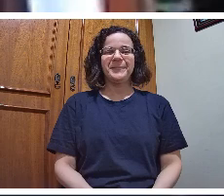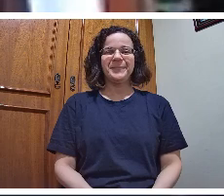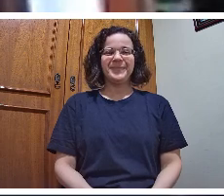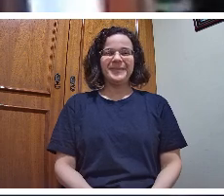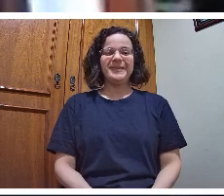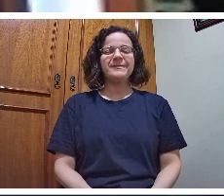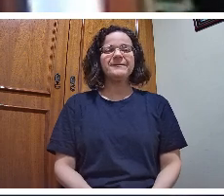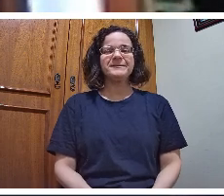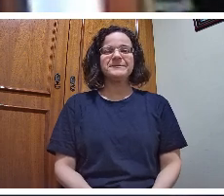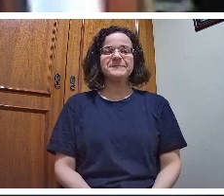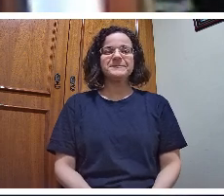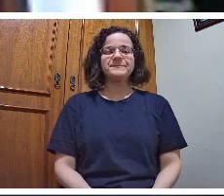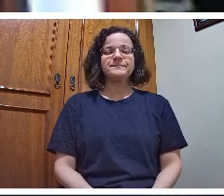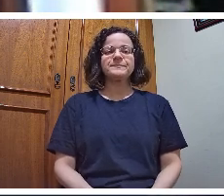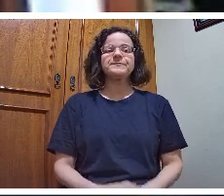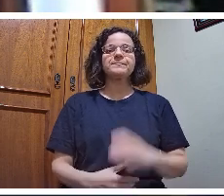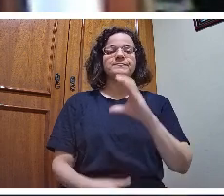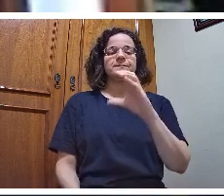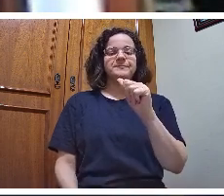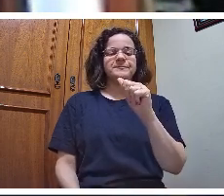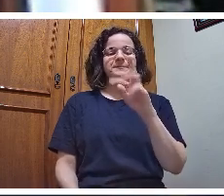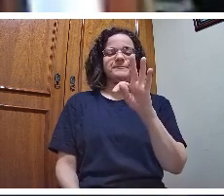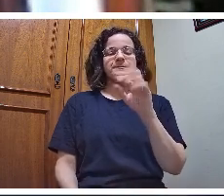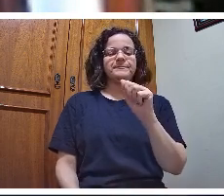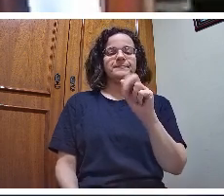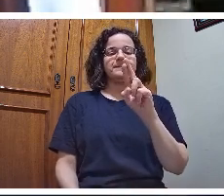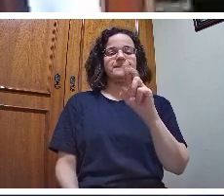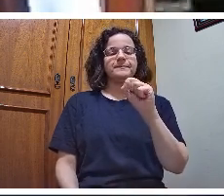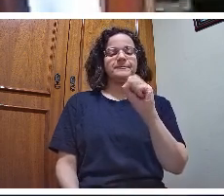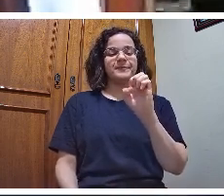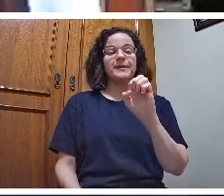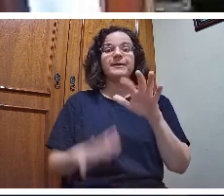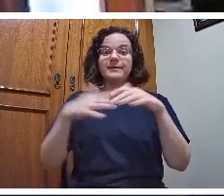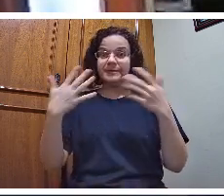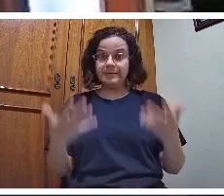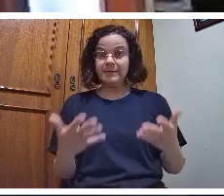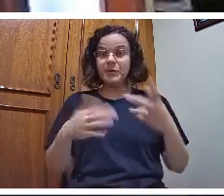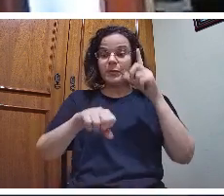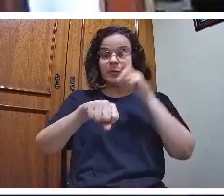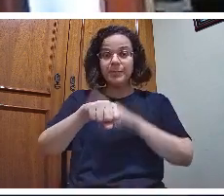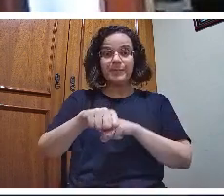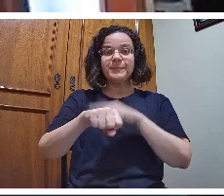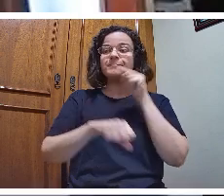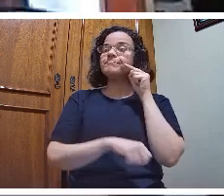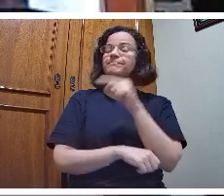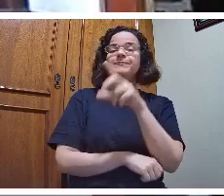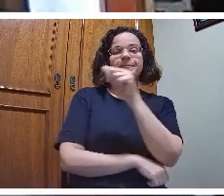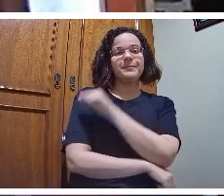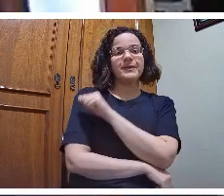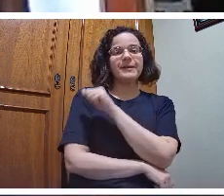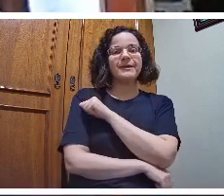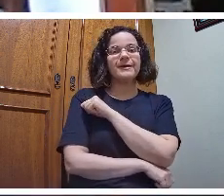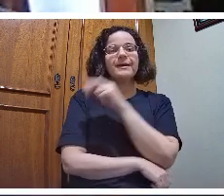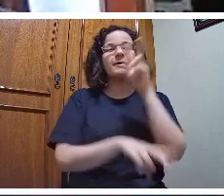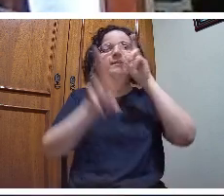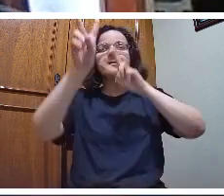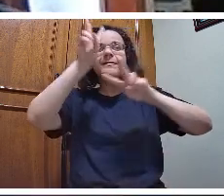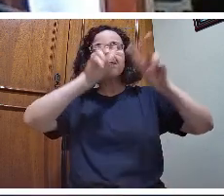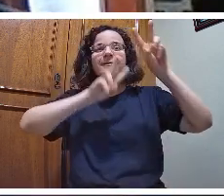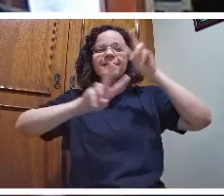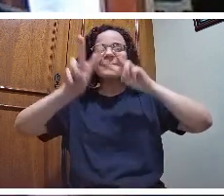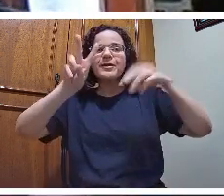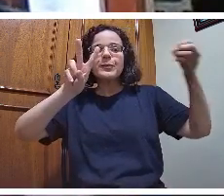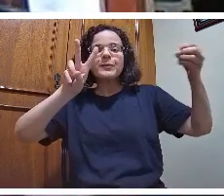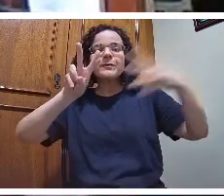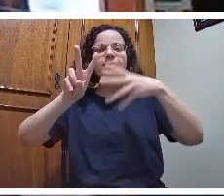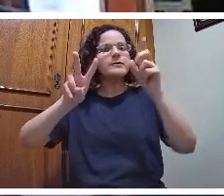A catarse, portanto, é aquele momento em que o aluno tem uma nova visão. Não joga fora